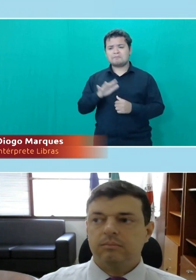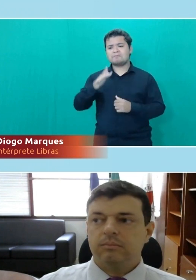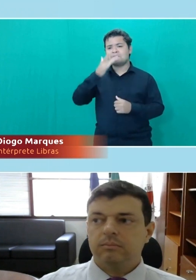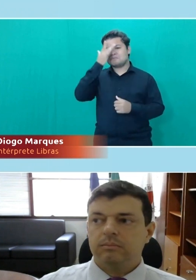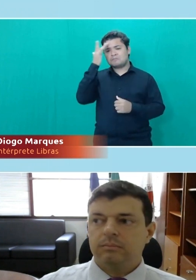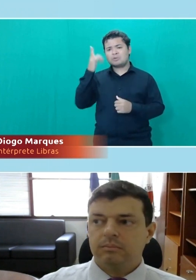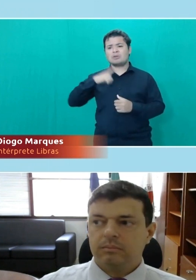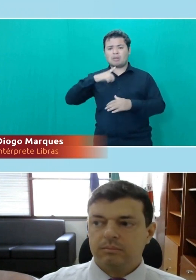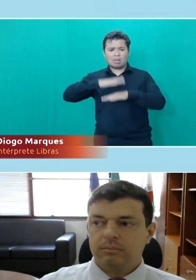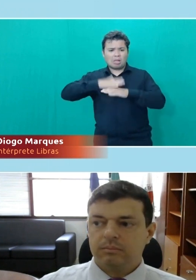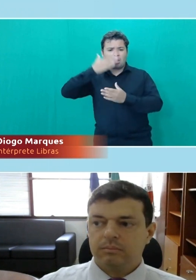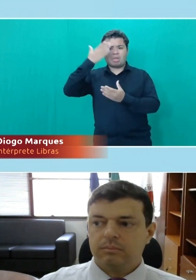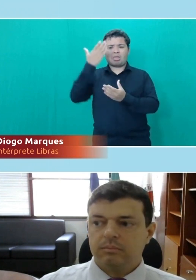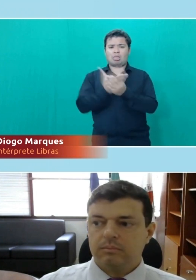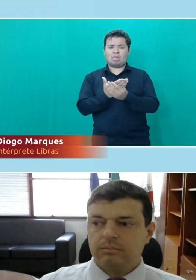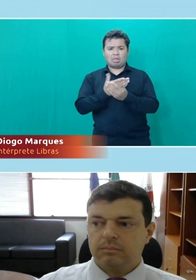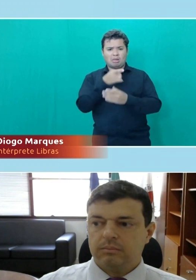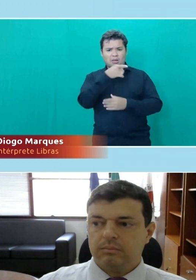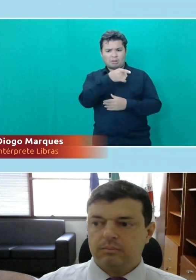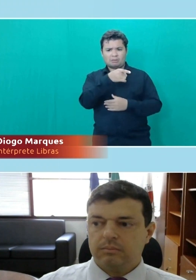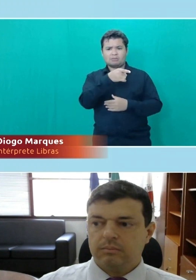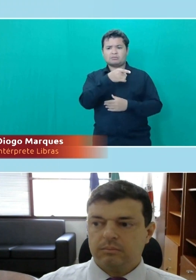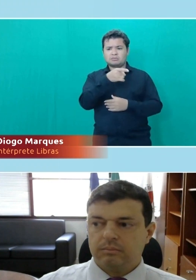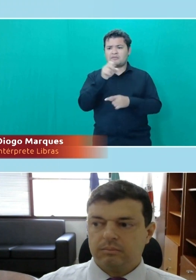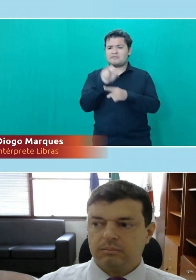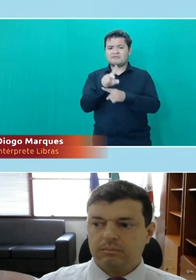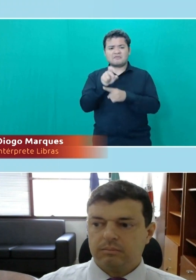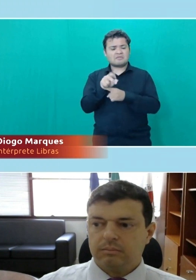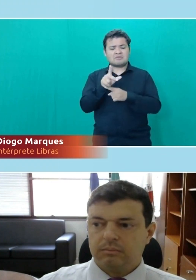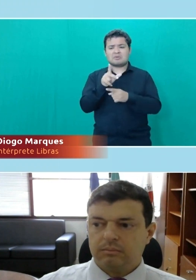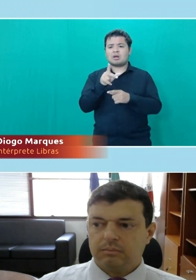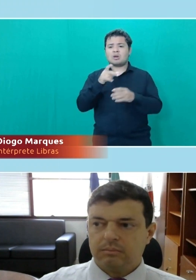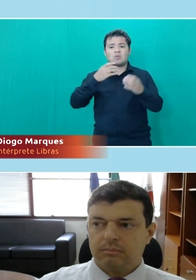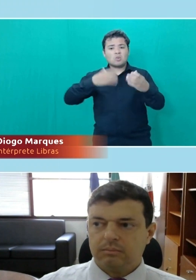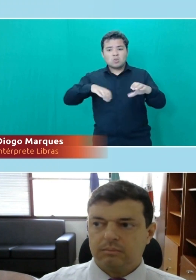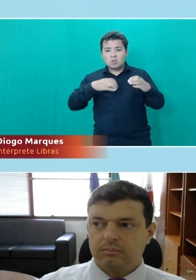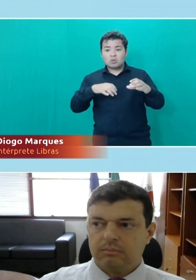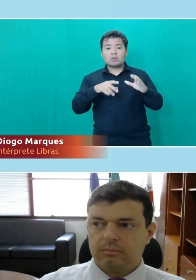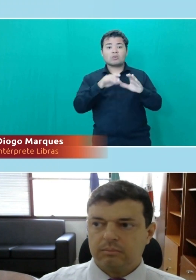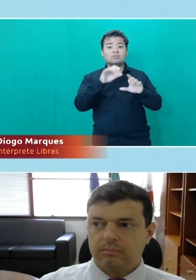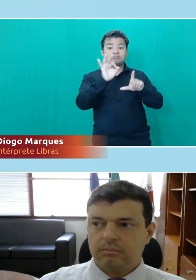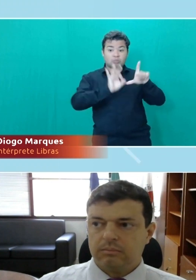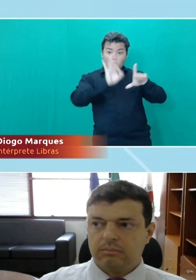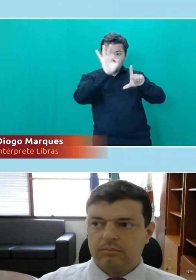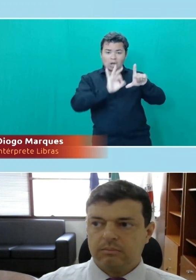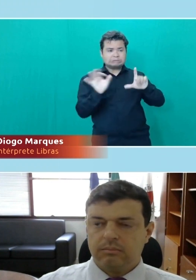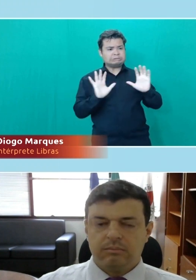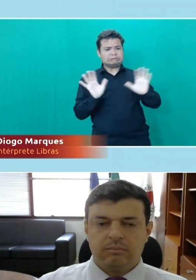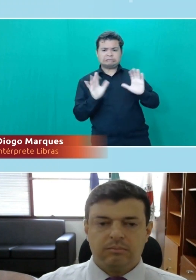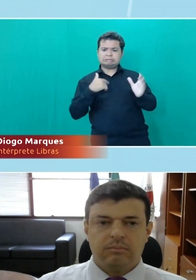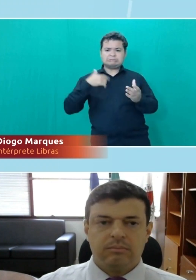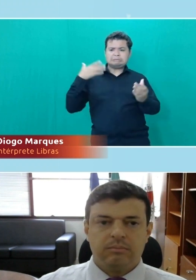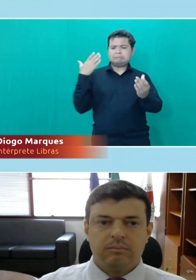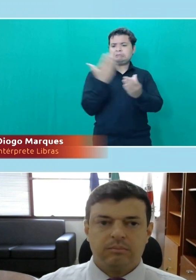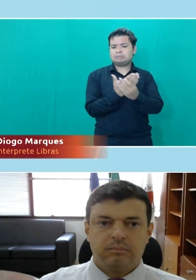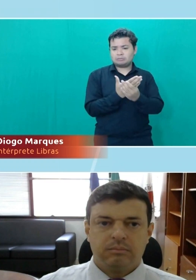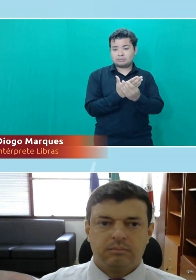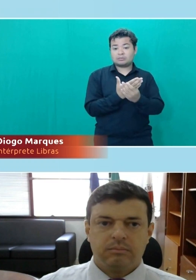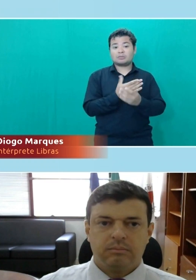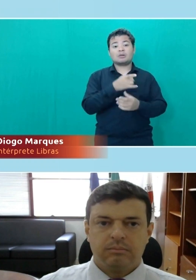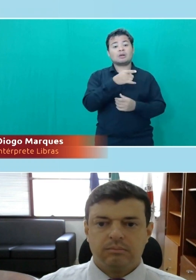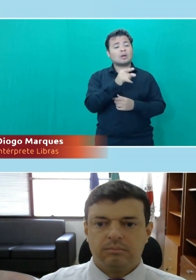judicialmente a aplicação da reserva de vaga em concursos para cargos de professor de